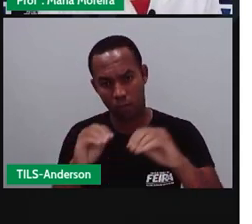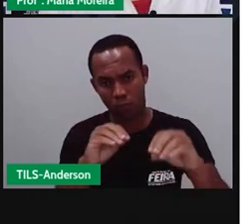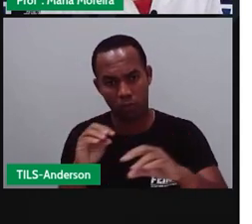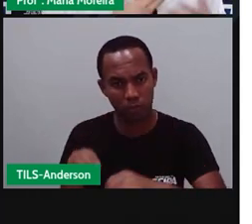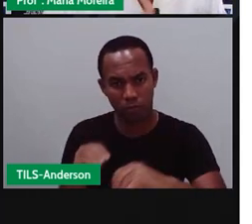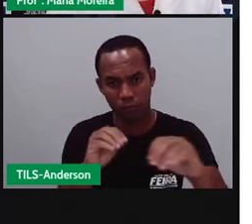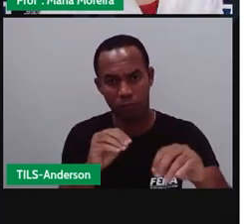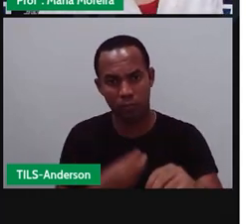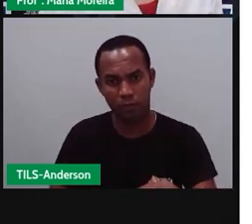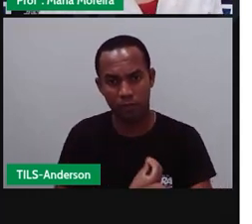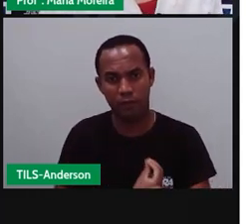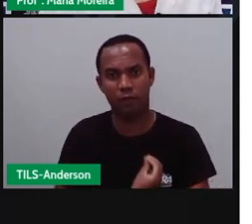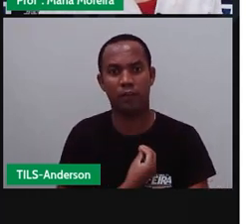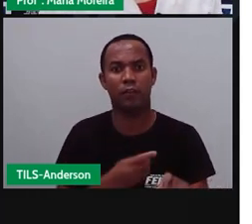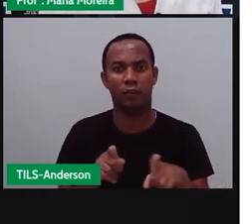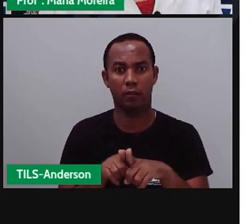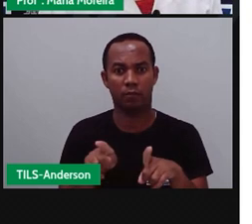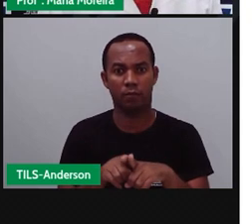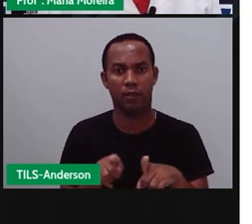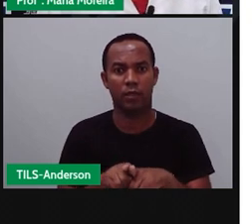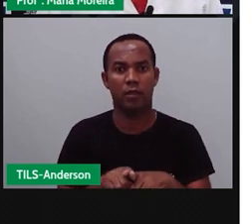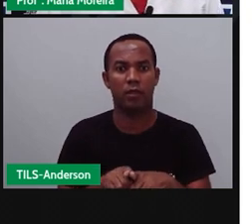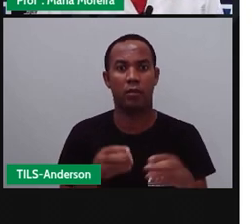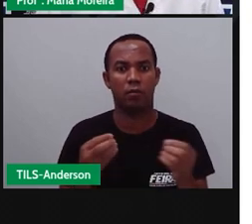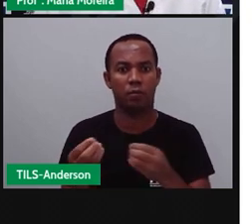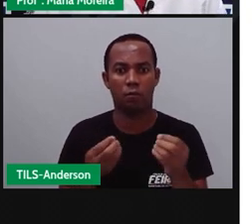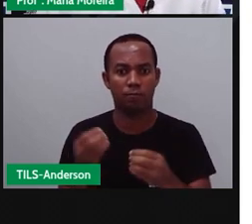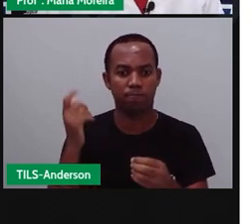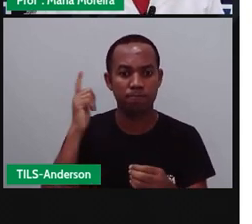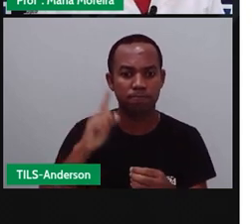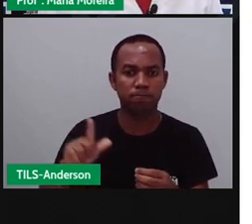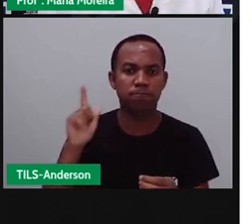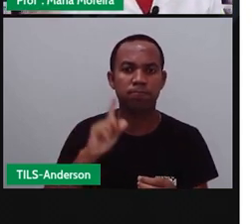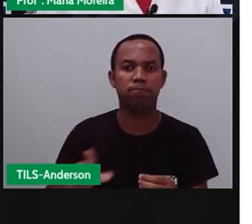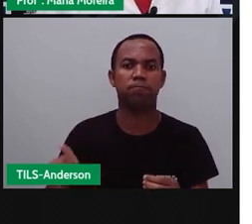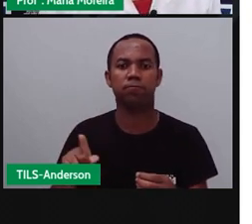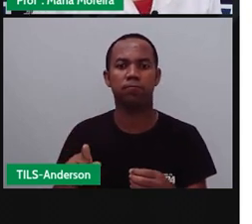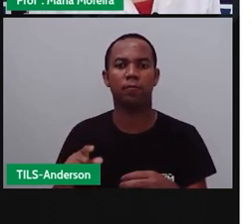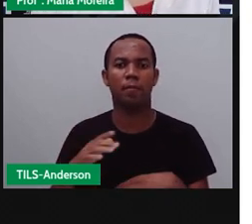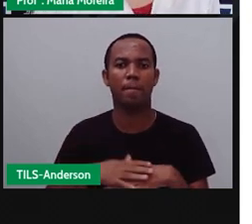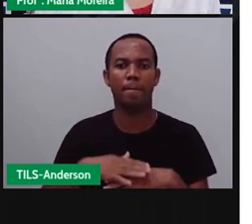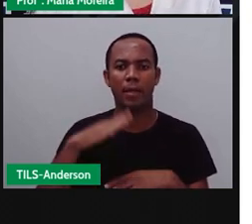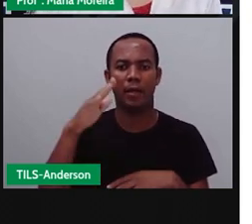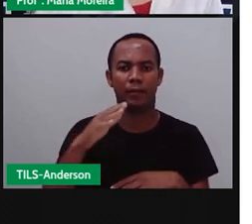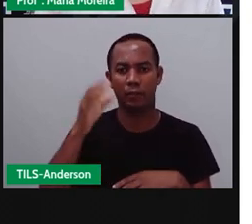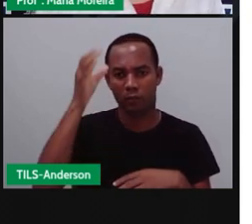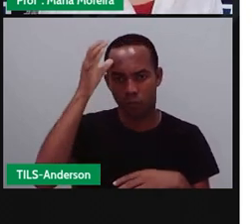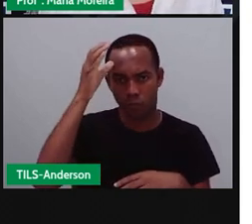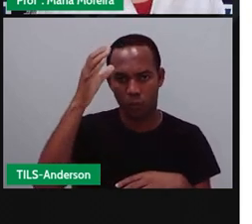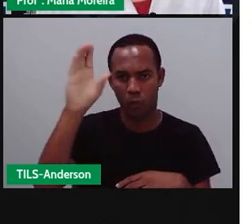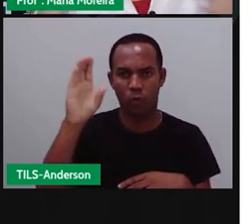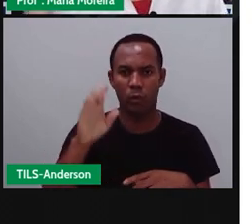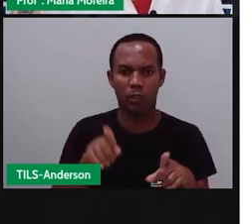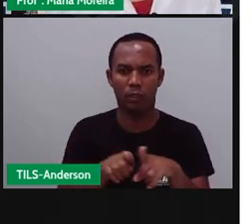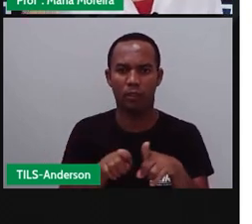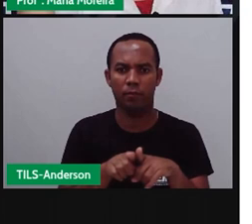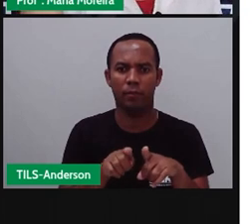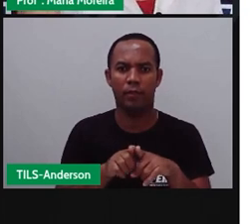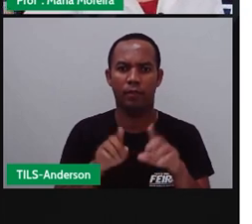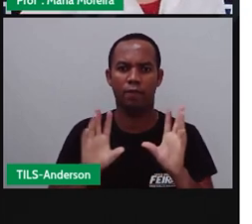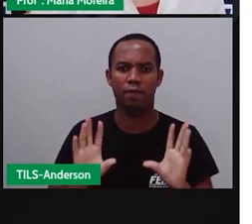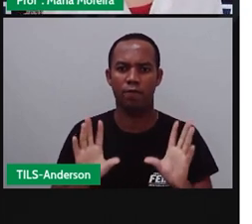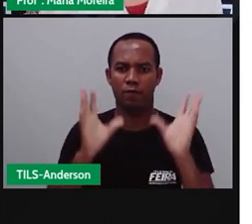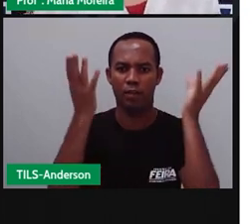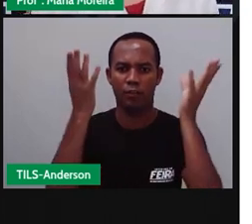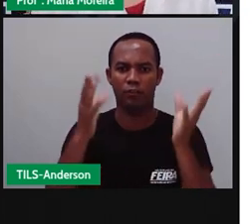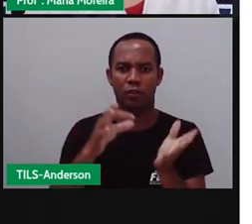hoje, elas são descendentes diretas dessas pessoas. E elas o quê? Propagam ainda esta cultura. E é por isso que a gente falou sobre a festa da uva.